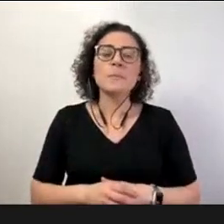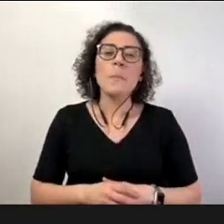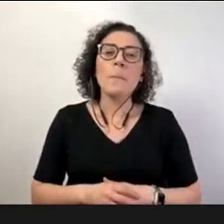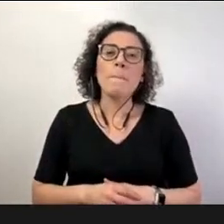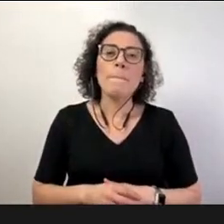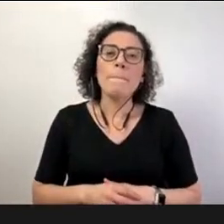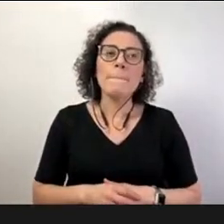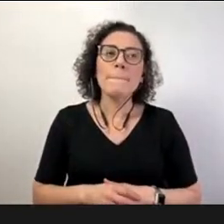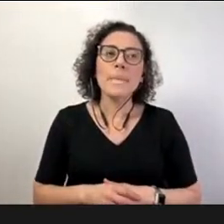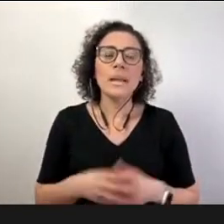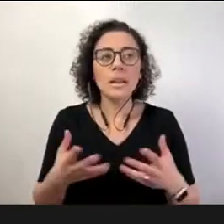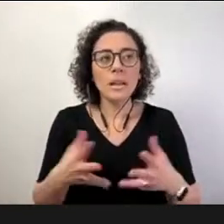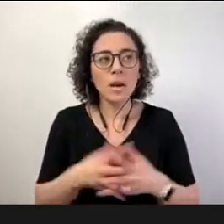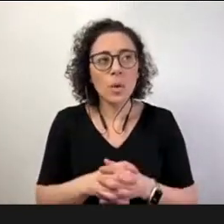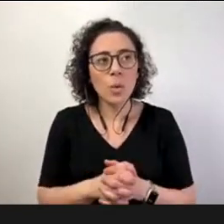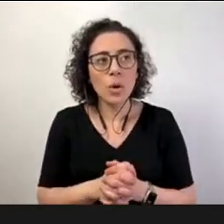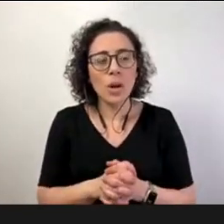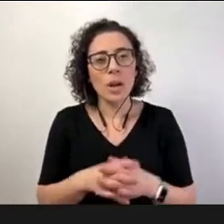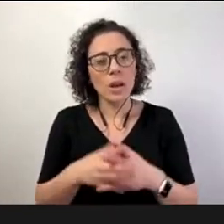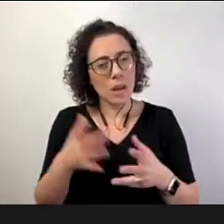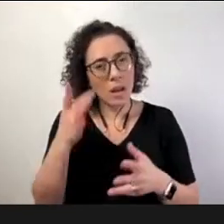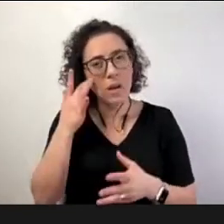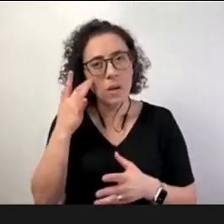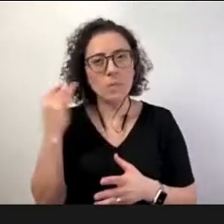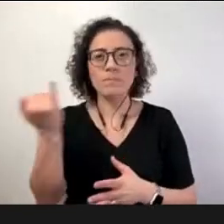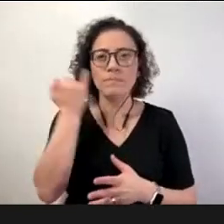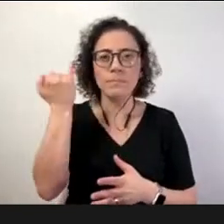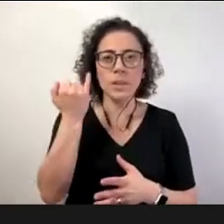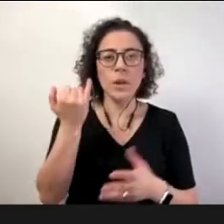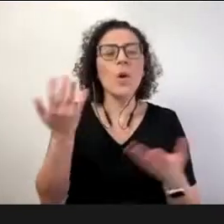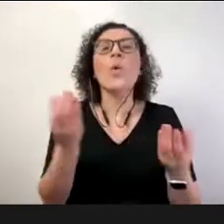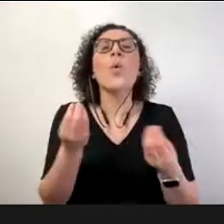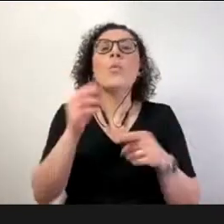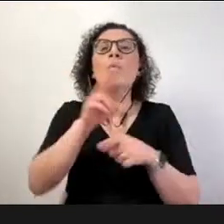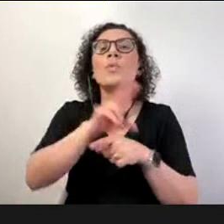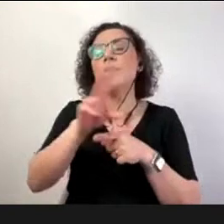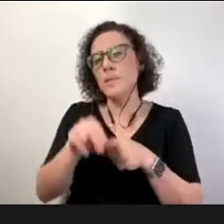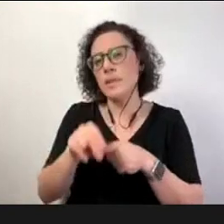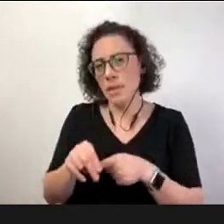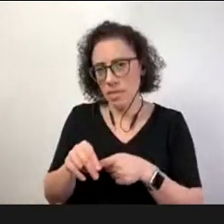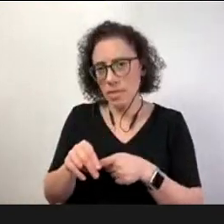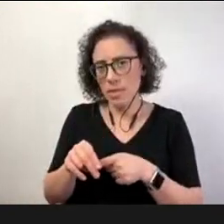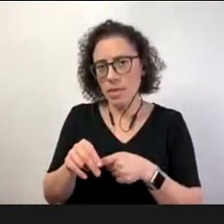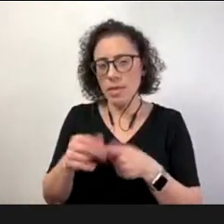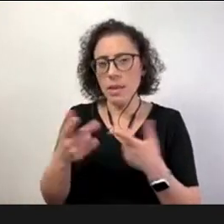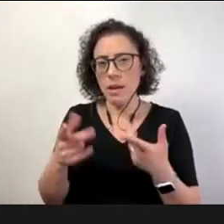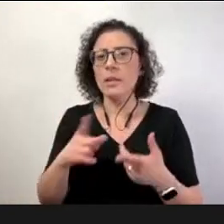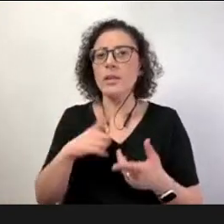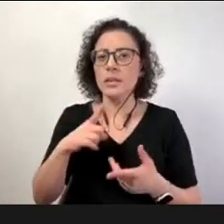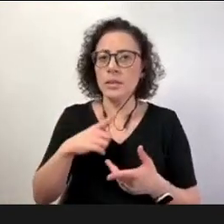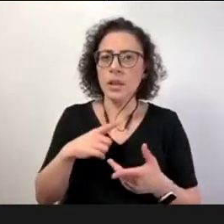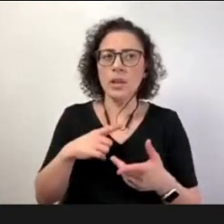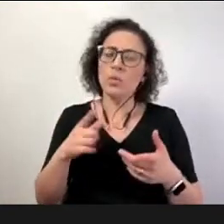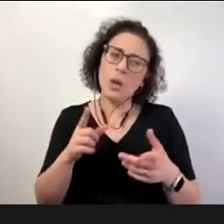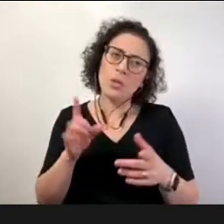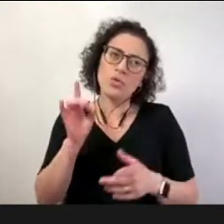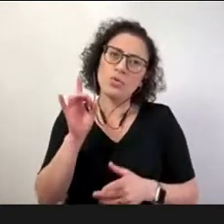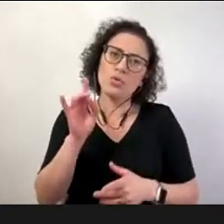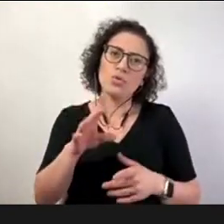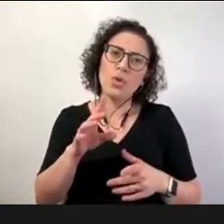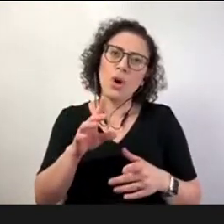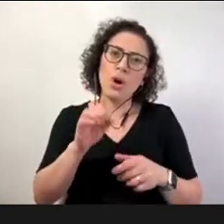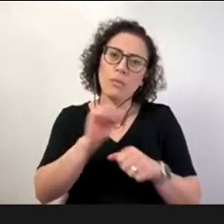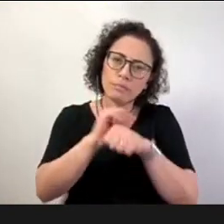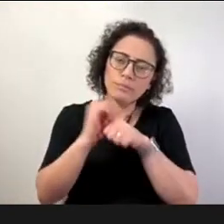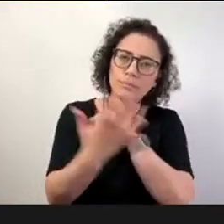recorte para como o Senac que vem atuando nesse contexto acho que não só da pandemia do remoto mas